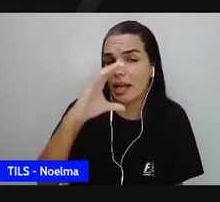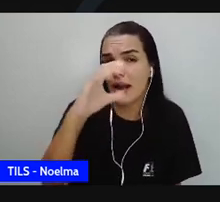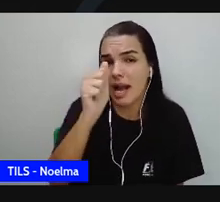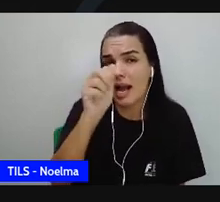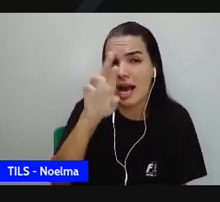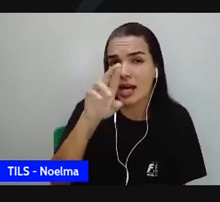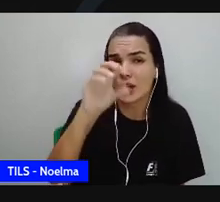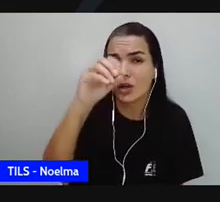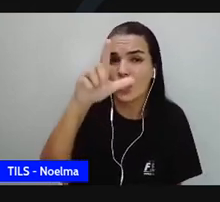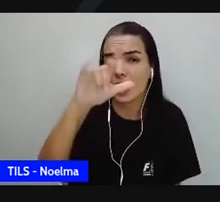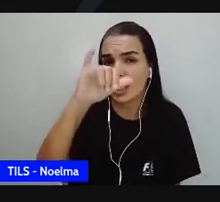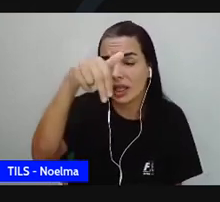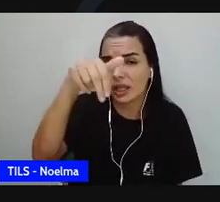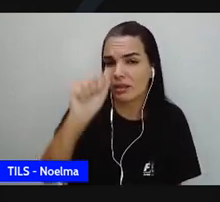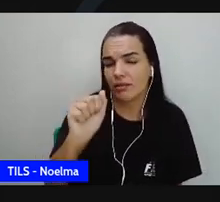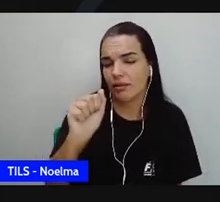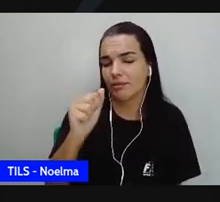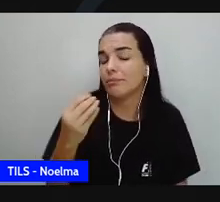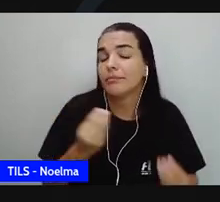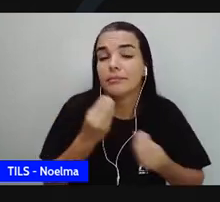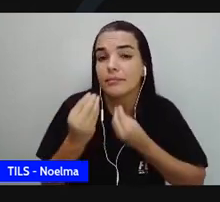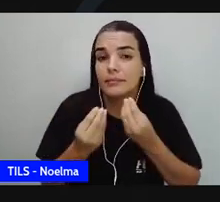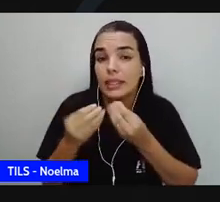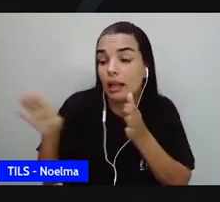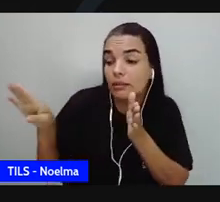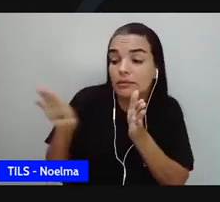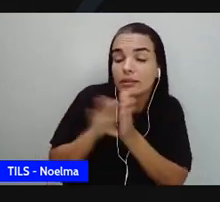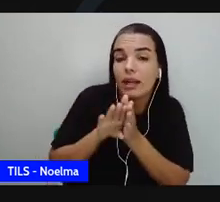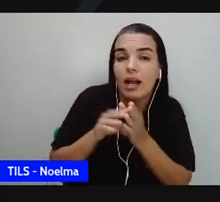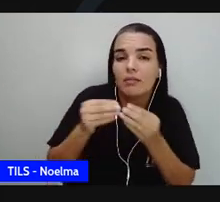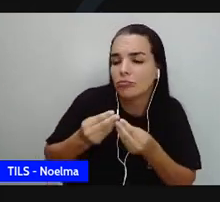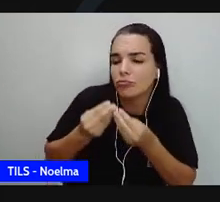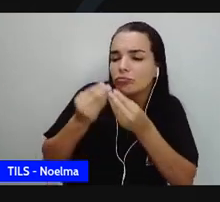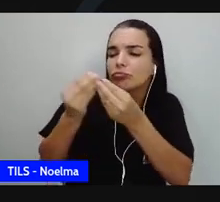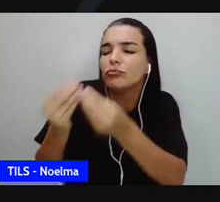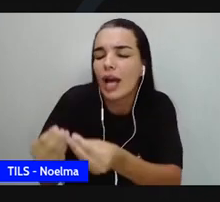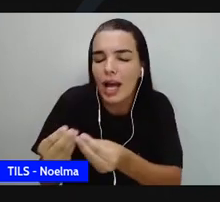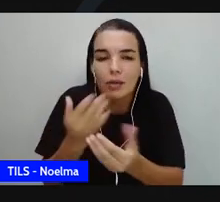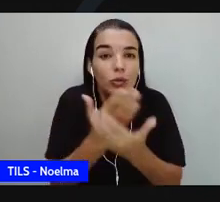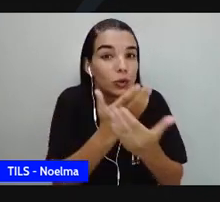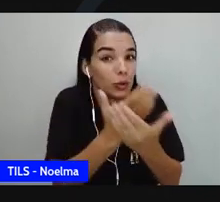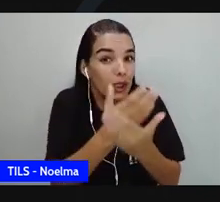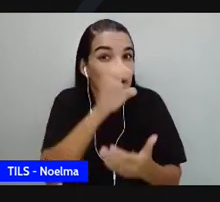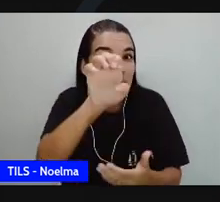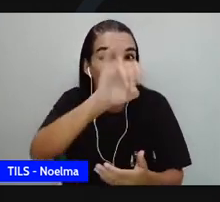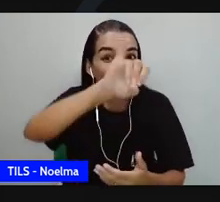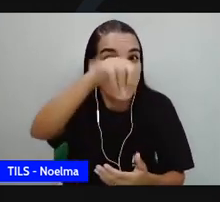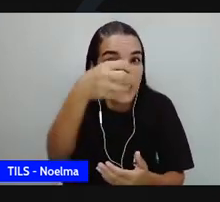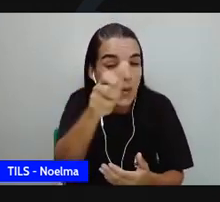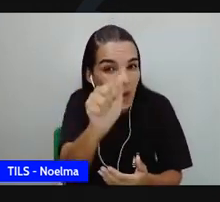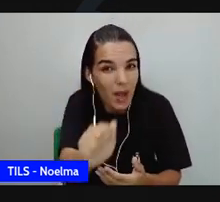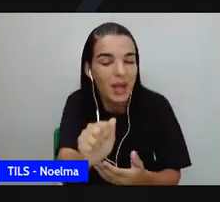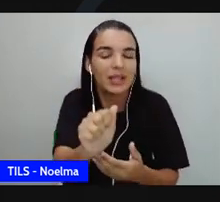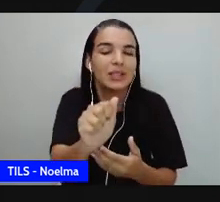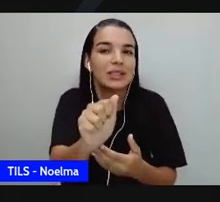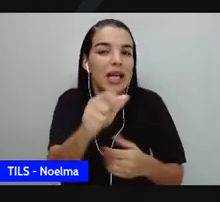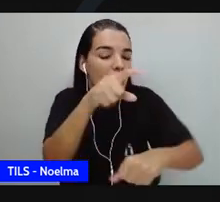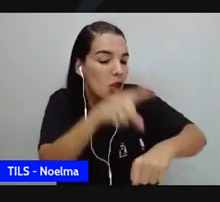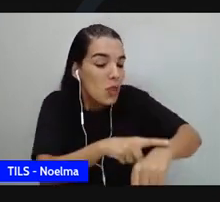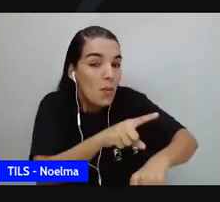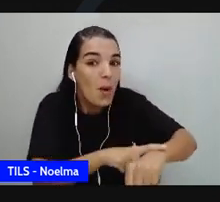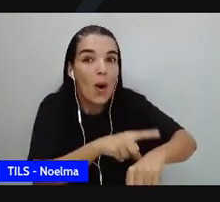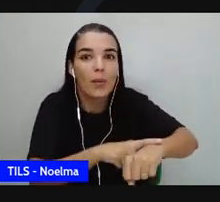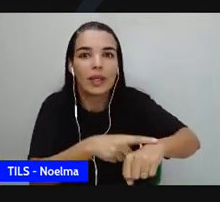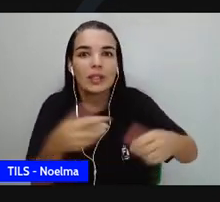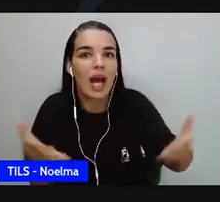a gente traz para os estudantes da ELA. Este momento de estudo